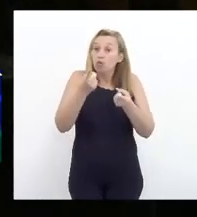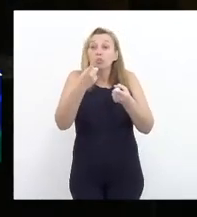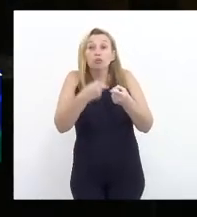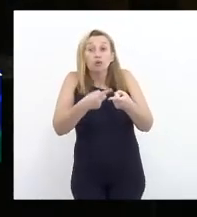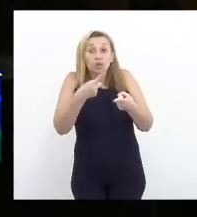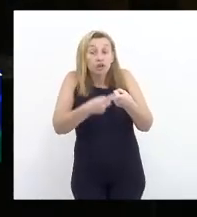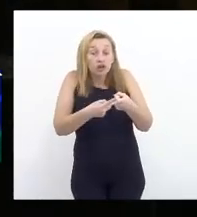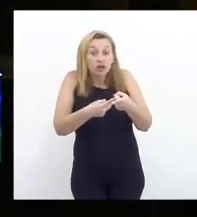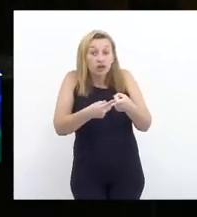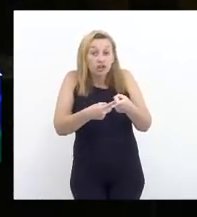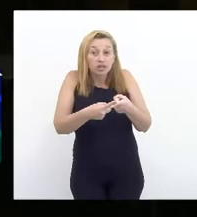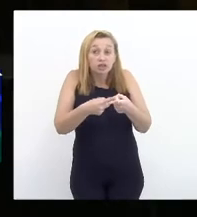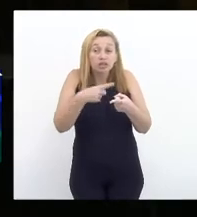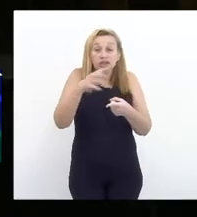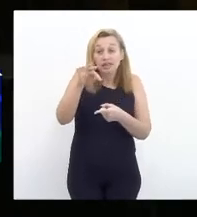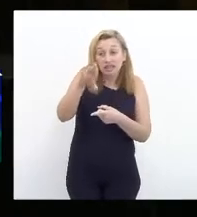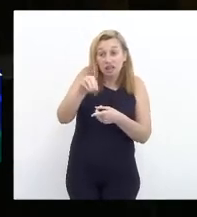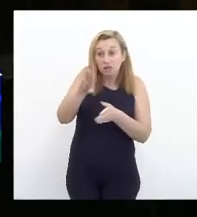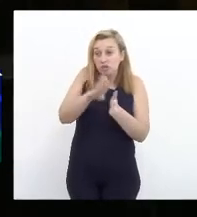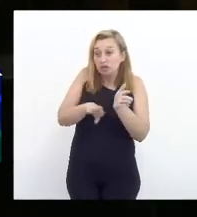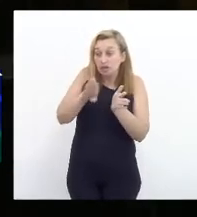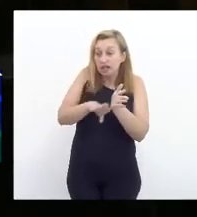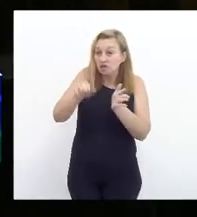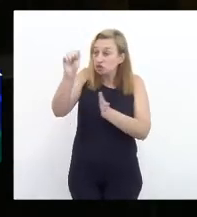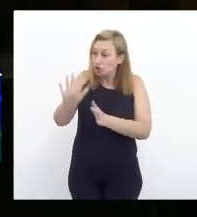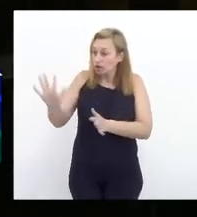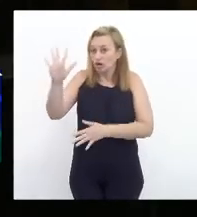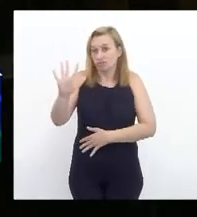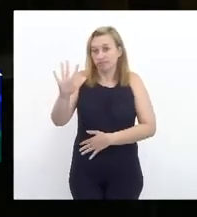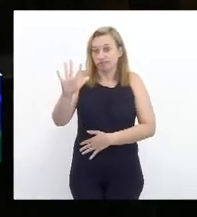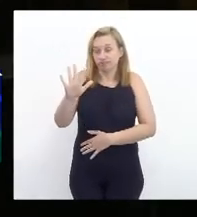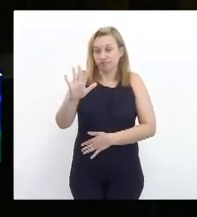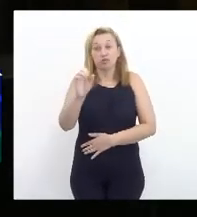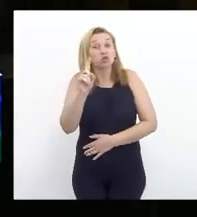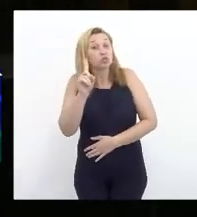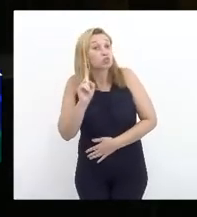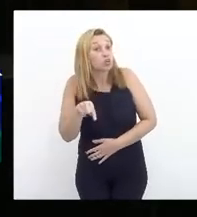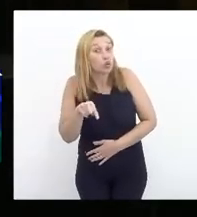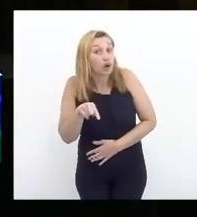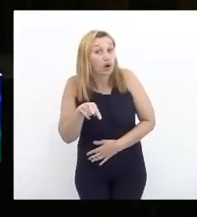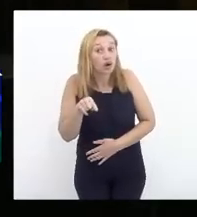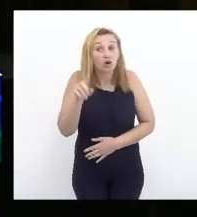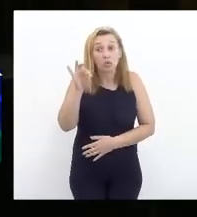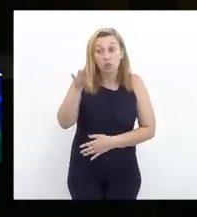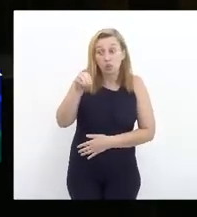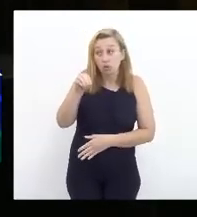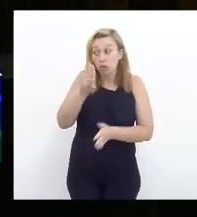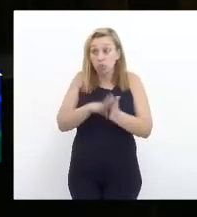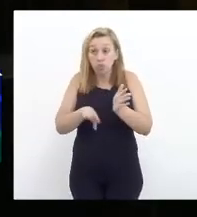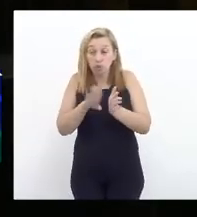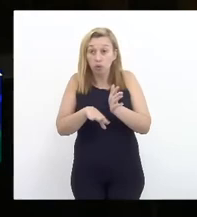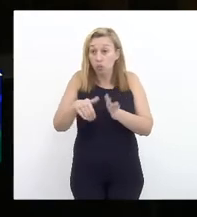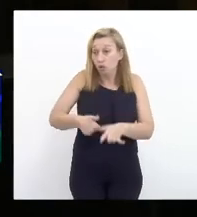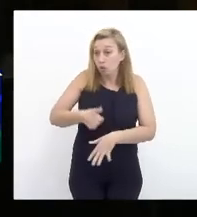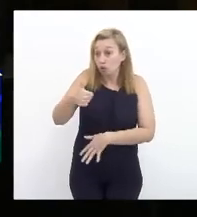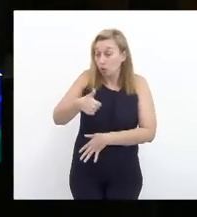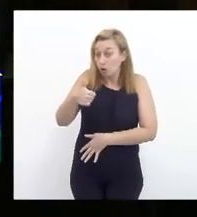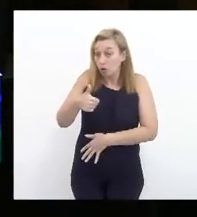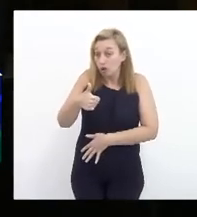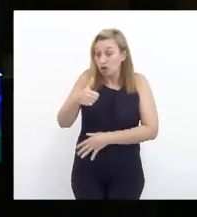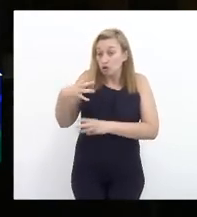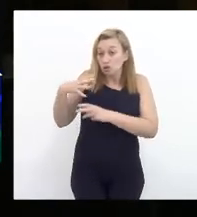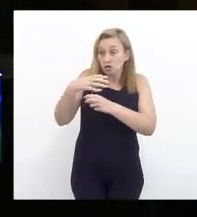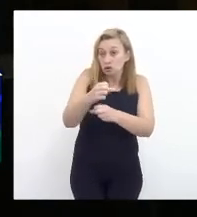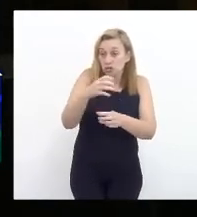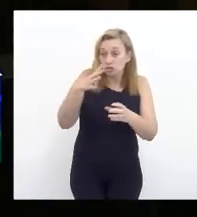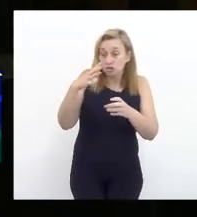considerando o teto de gasto global, isto é, o teto de gasto das despesas primárias, somado ao